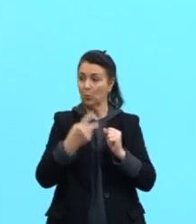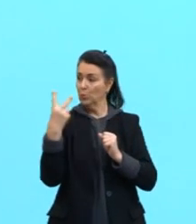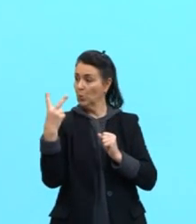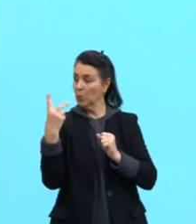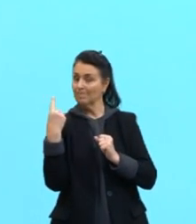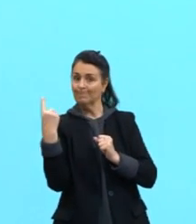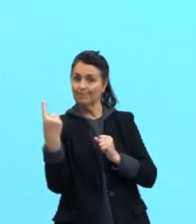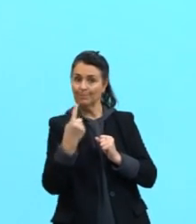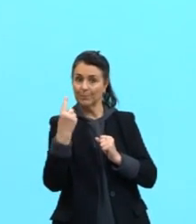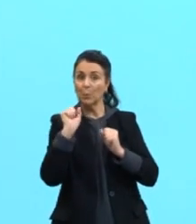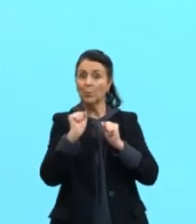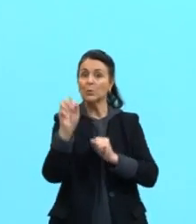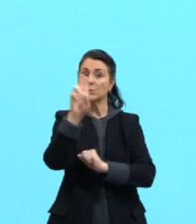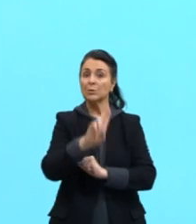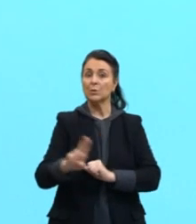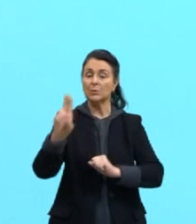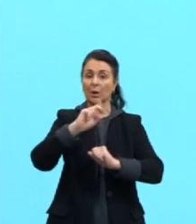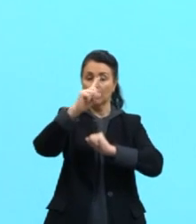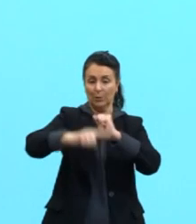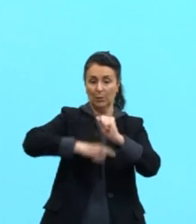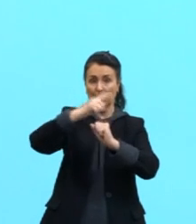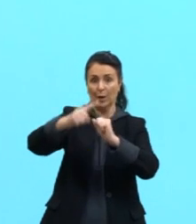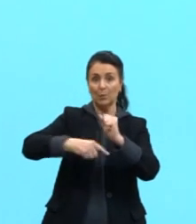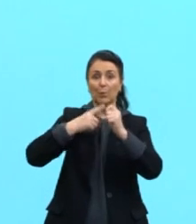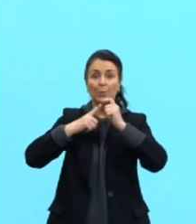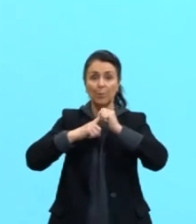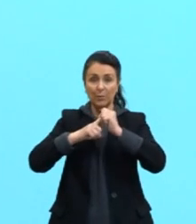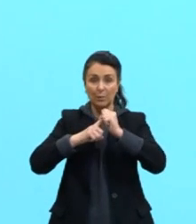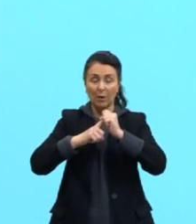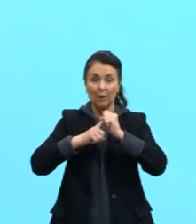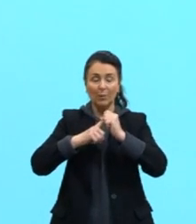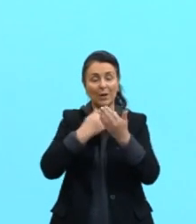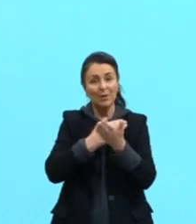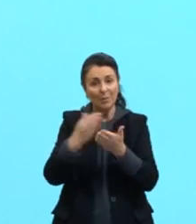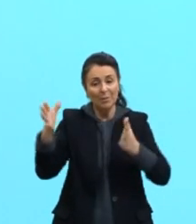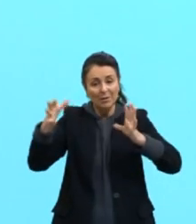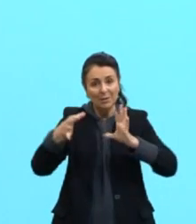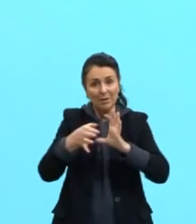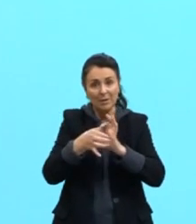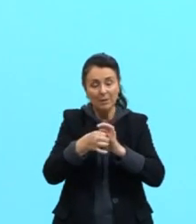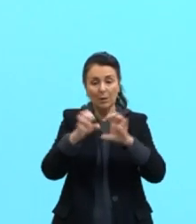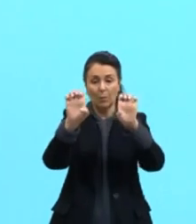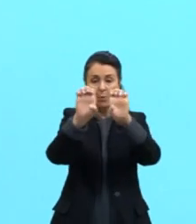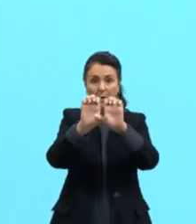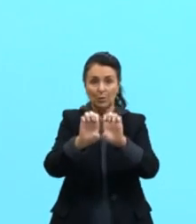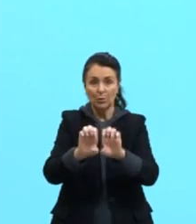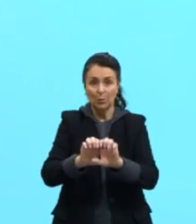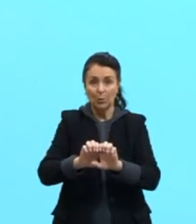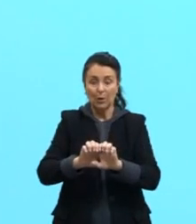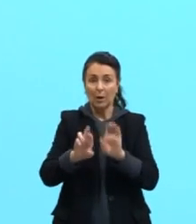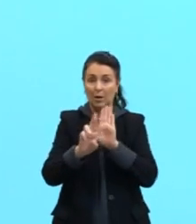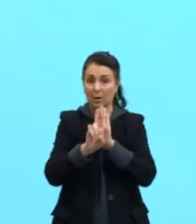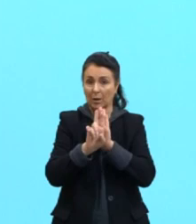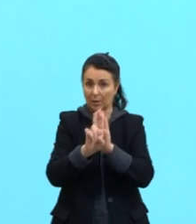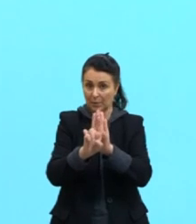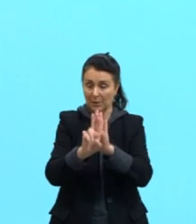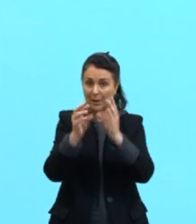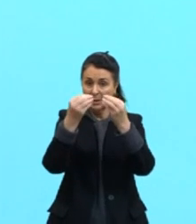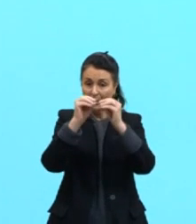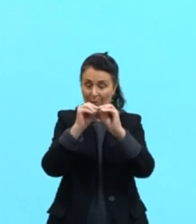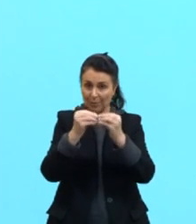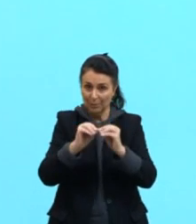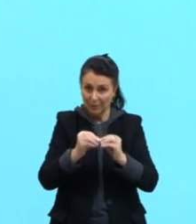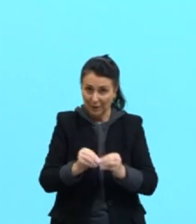ou podem ser usados pelo átomo central para formar ligações. A estrutura que representa uma molécula com o octeto